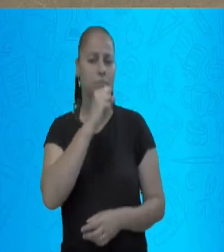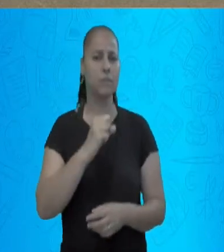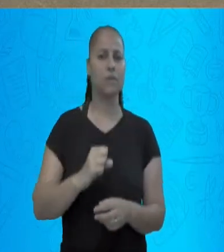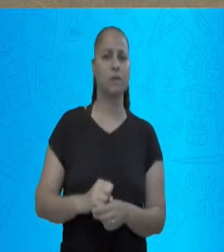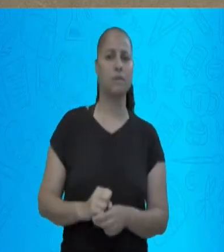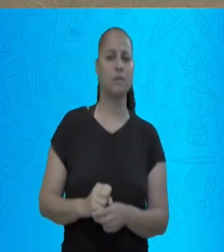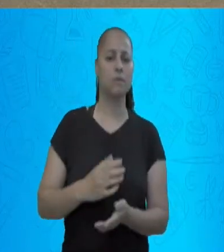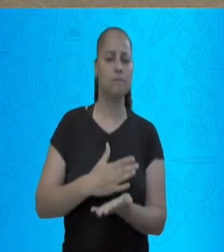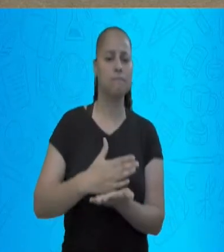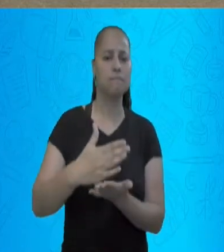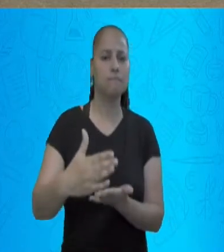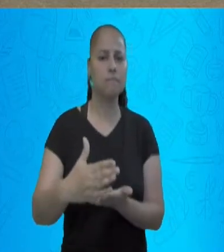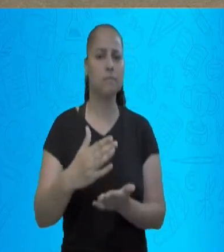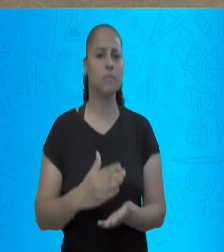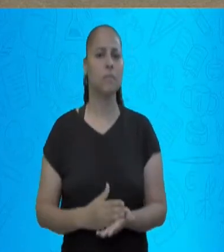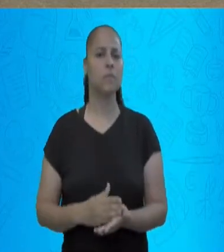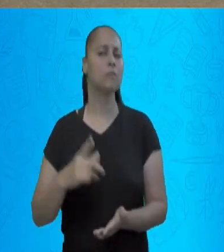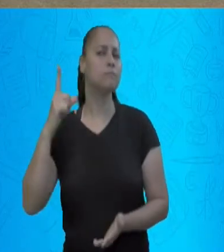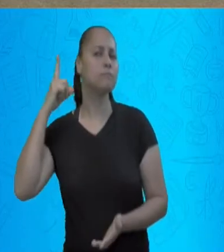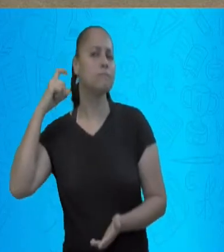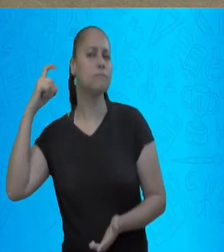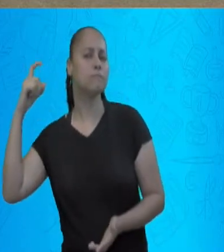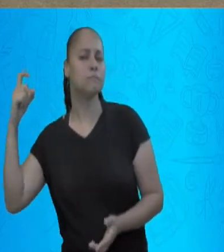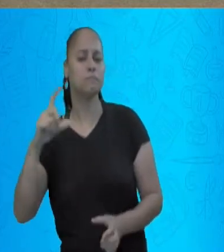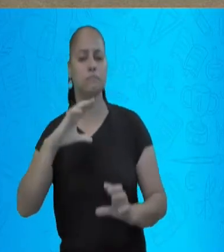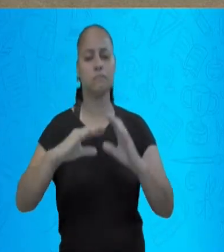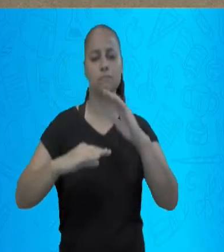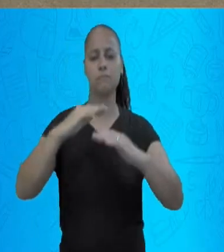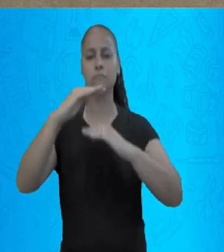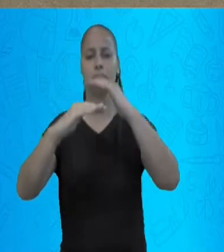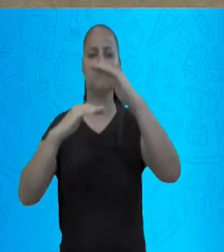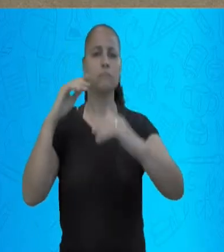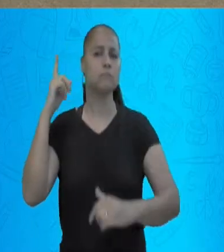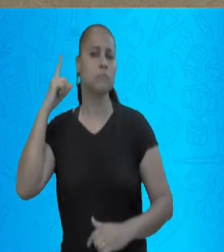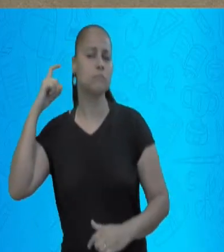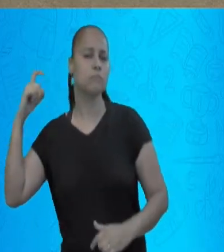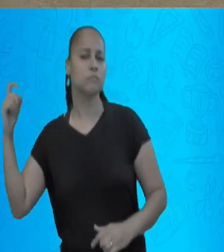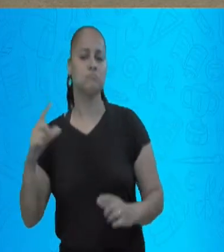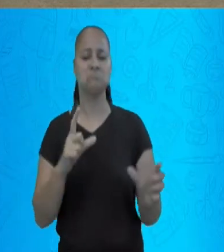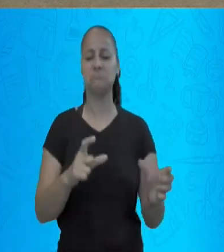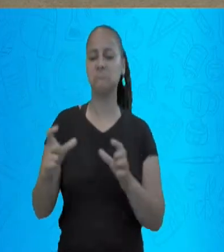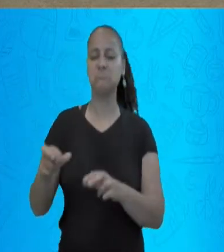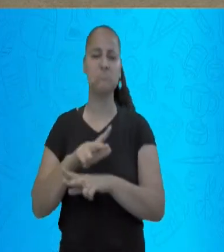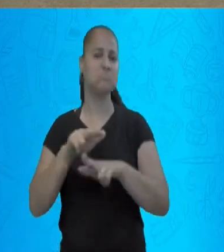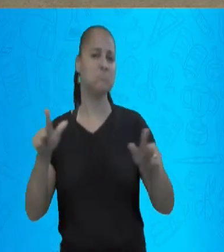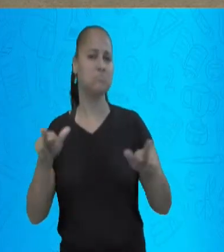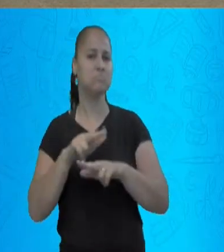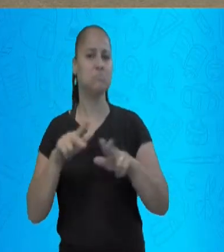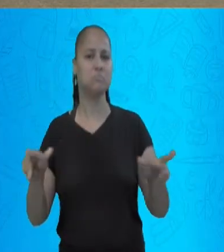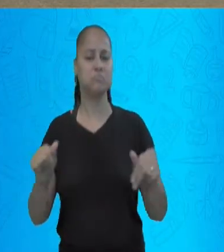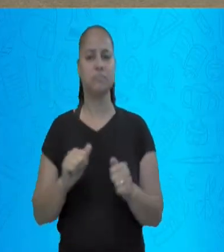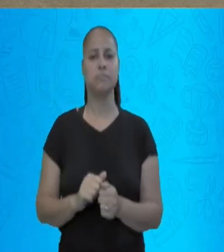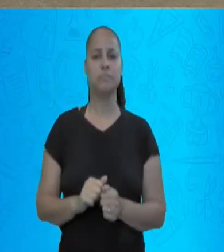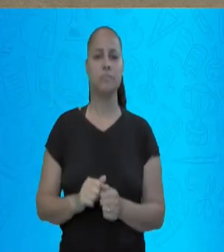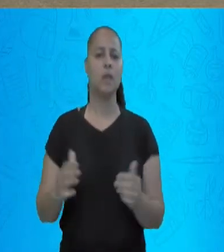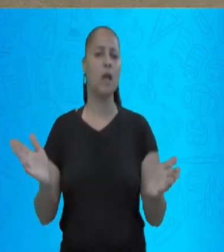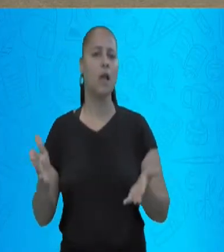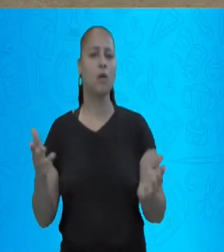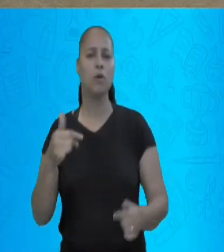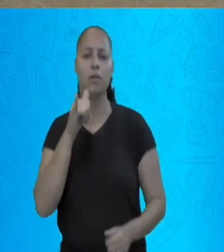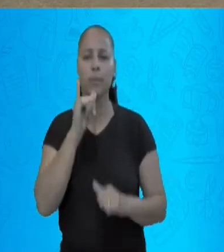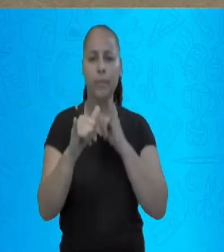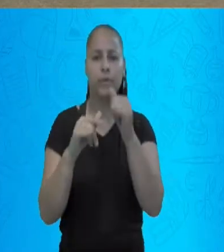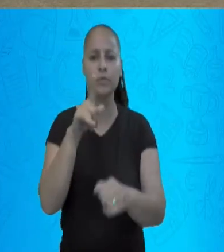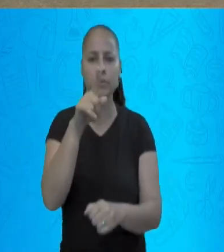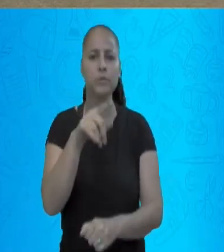tema, produção do som. Eu gostaria de pedir que nesse momento a família, as